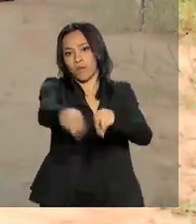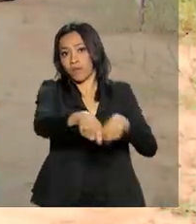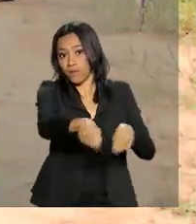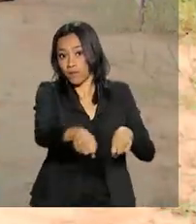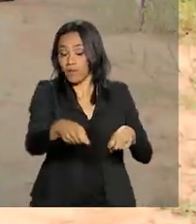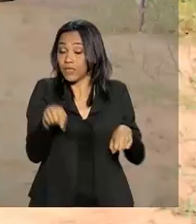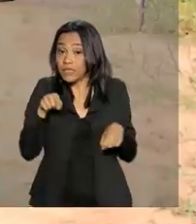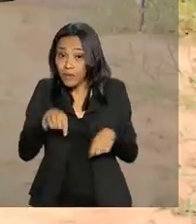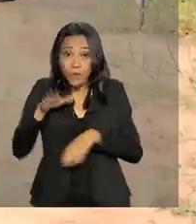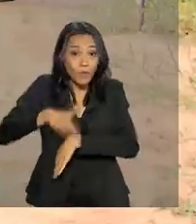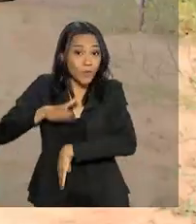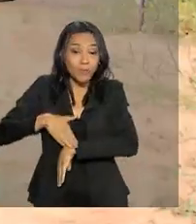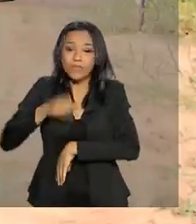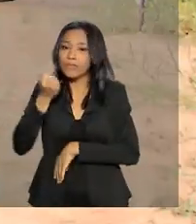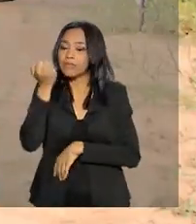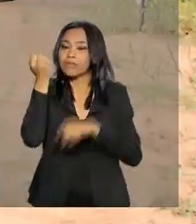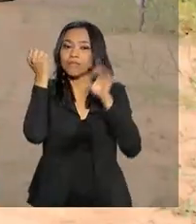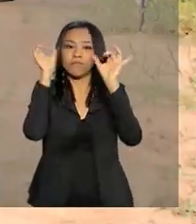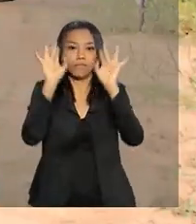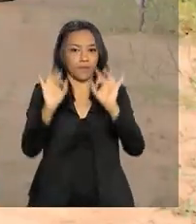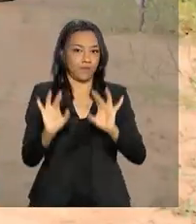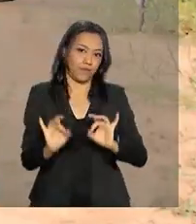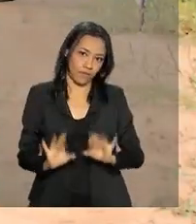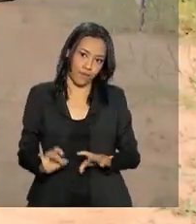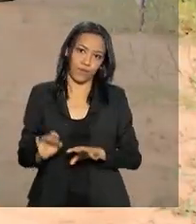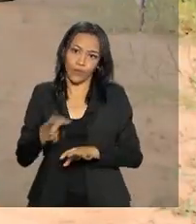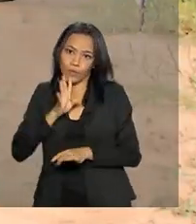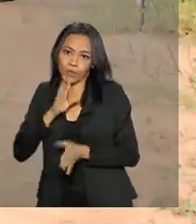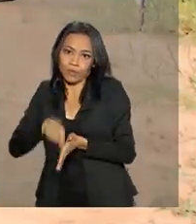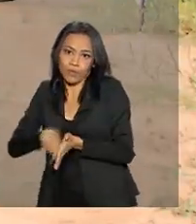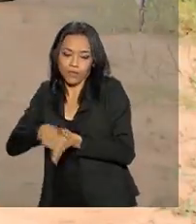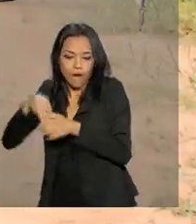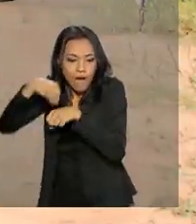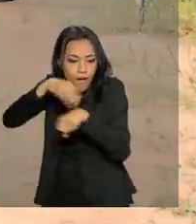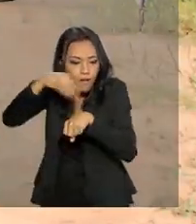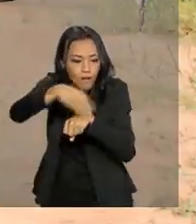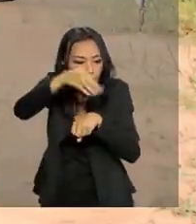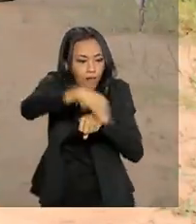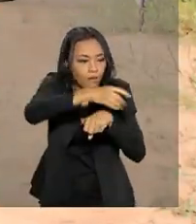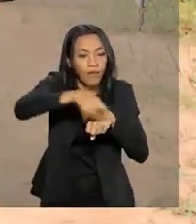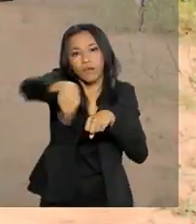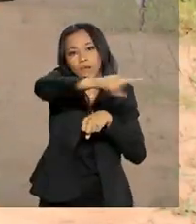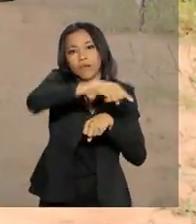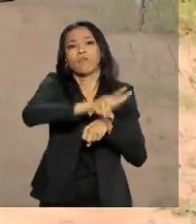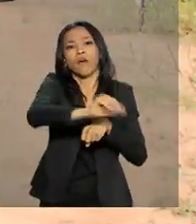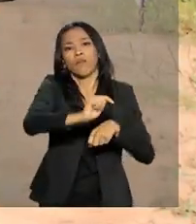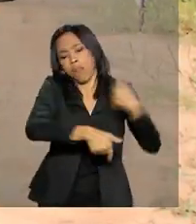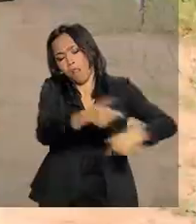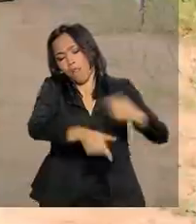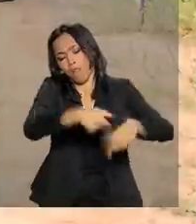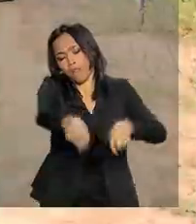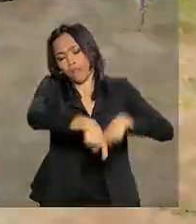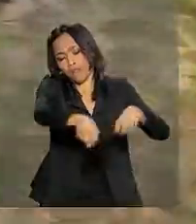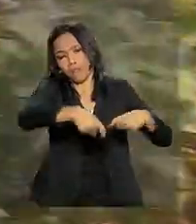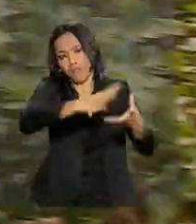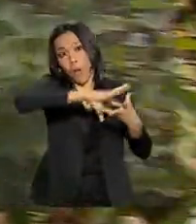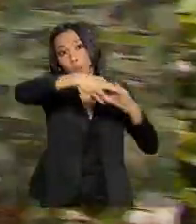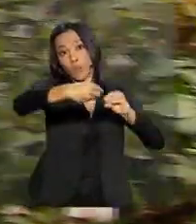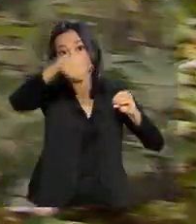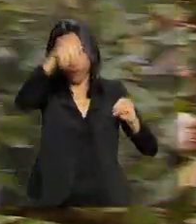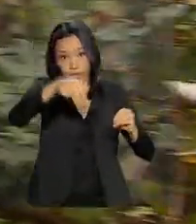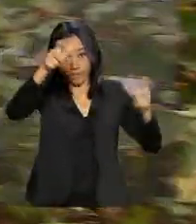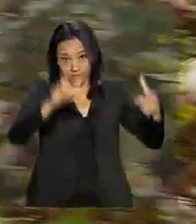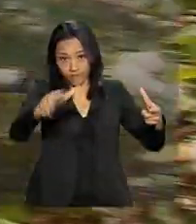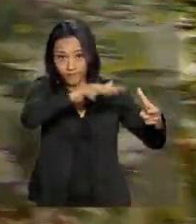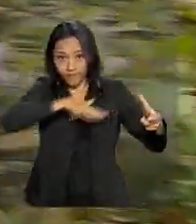Então é um momento muito especial de transferência desse conhecimento a quem vai produzir realmente algodão aqui no Mali. Com a